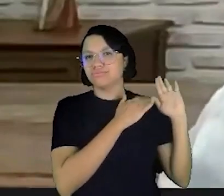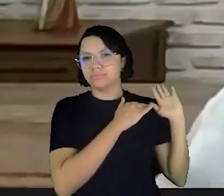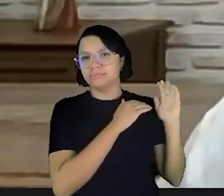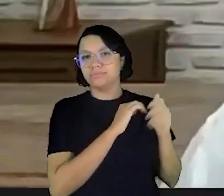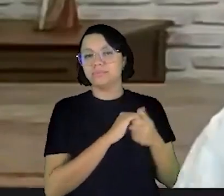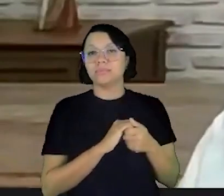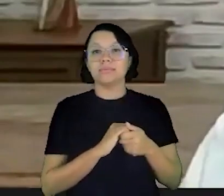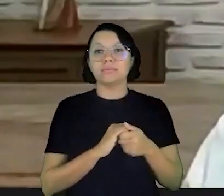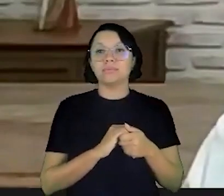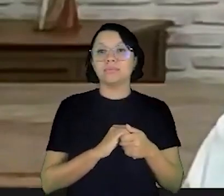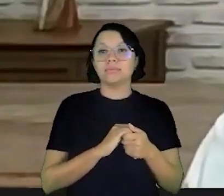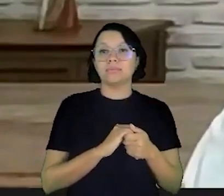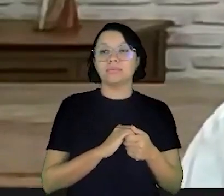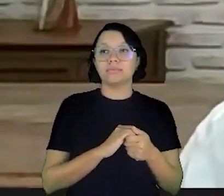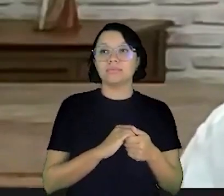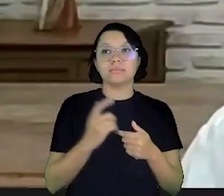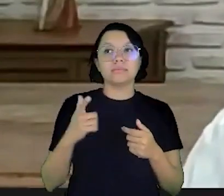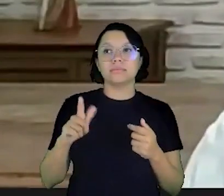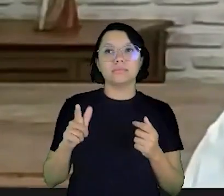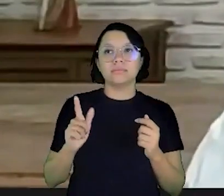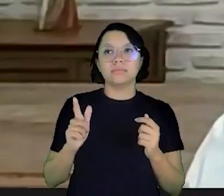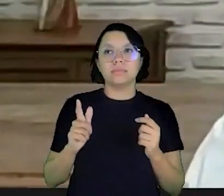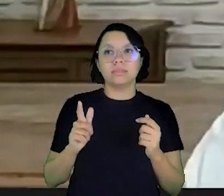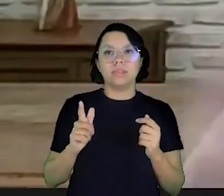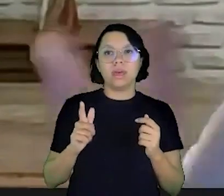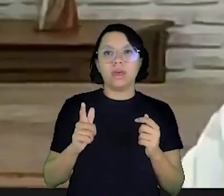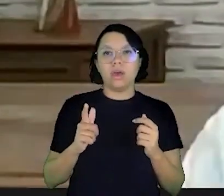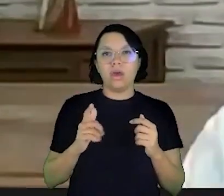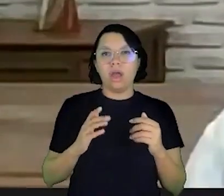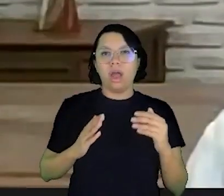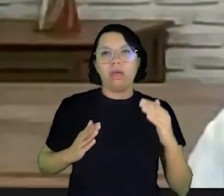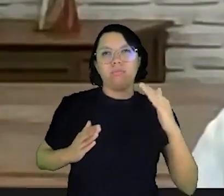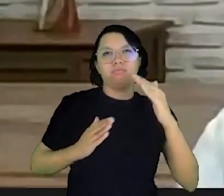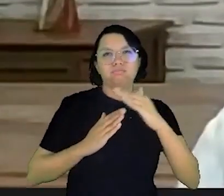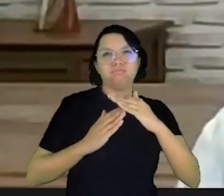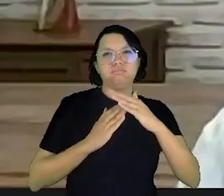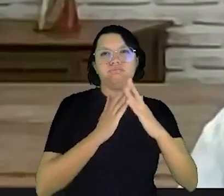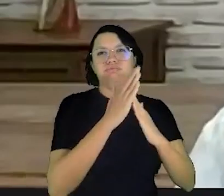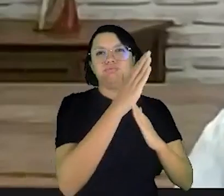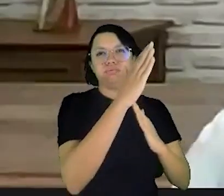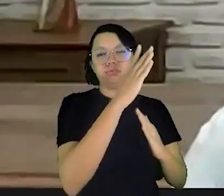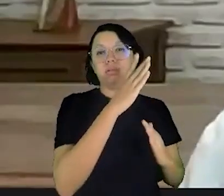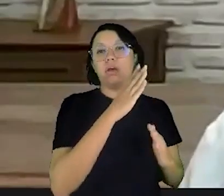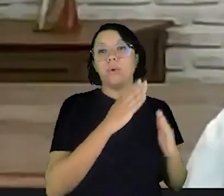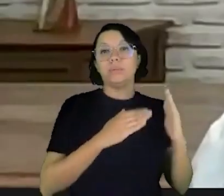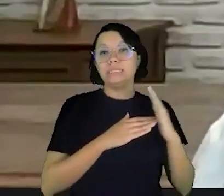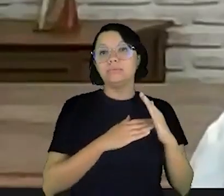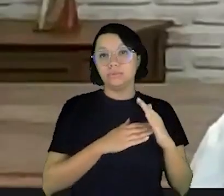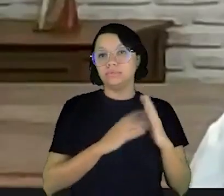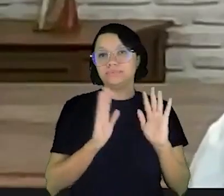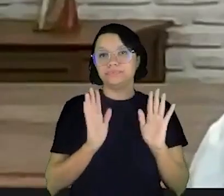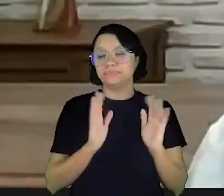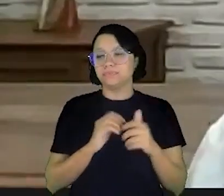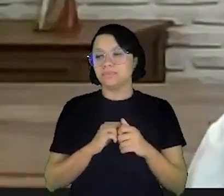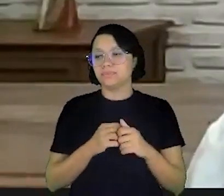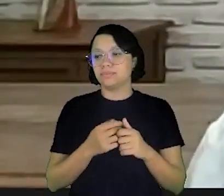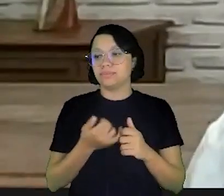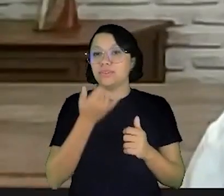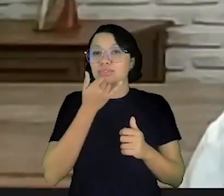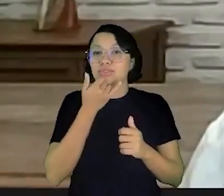endividamento que já ficou para trás no tempo sem que a gente jamais estourasse o nosso orçamento para ter a situação que a gente tem